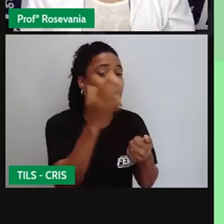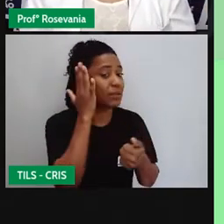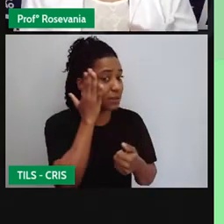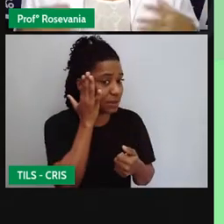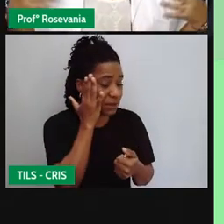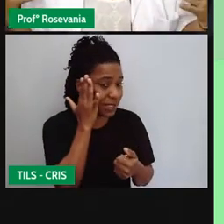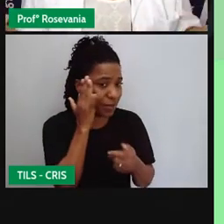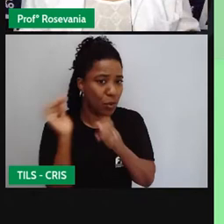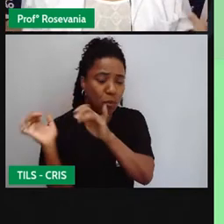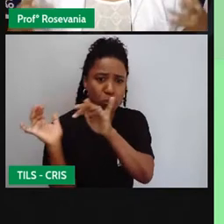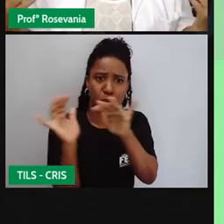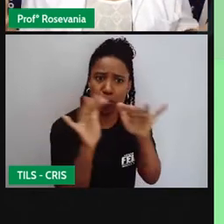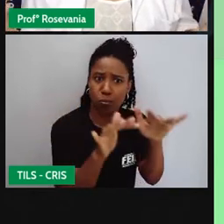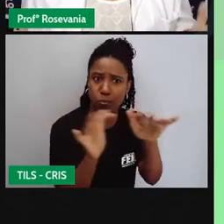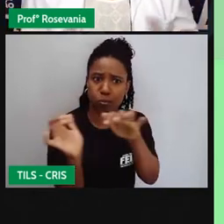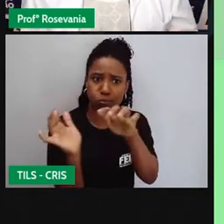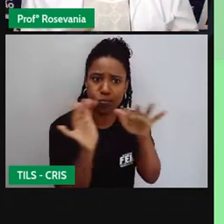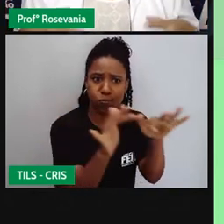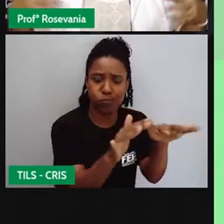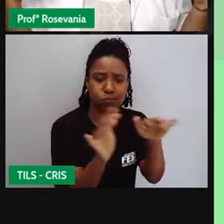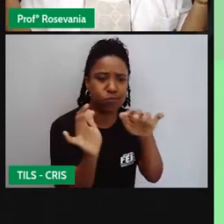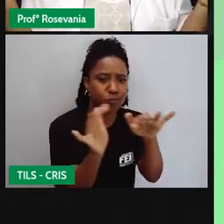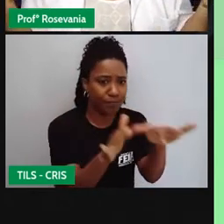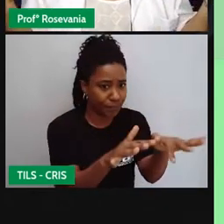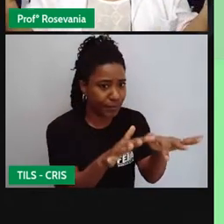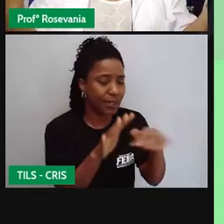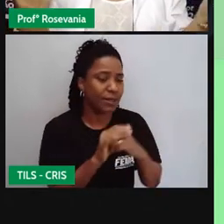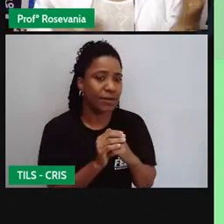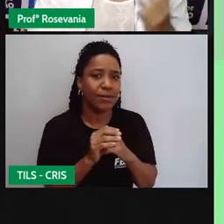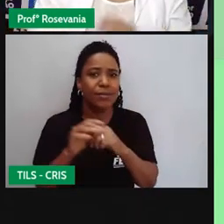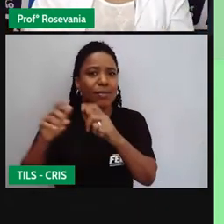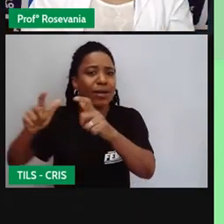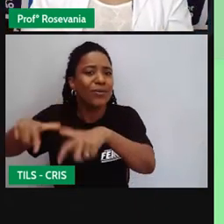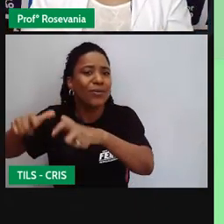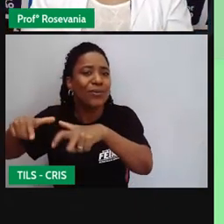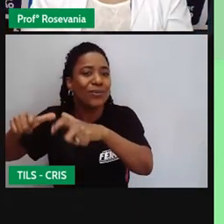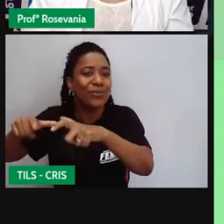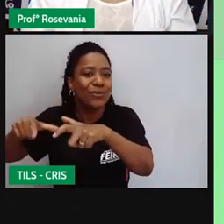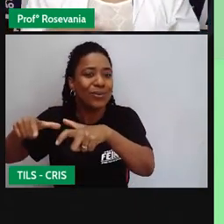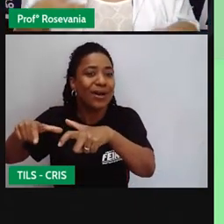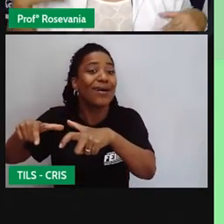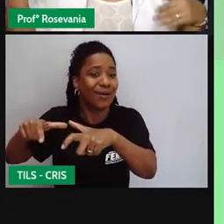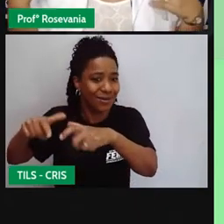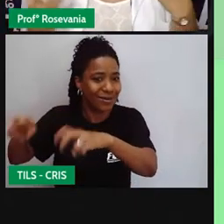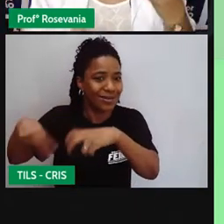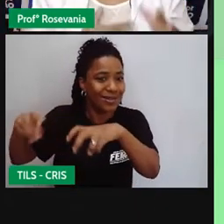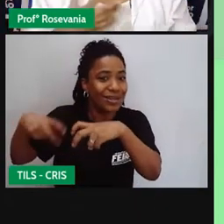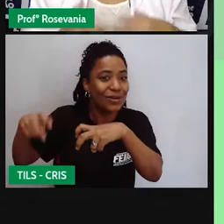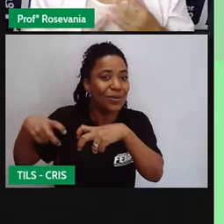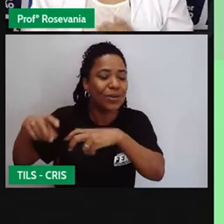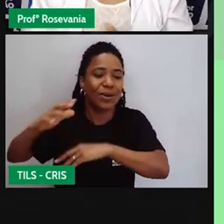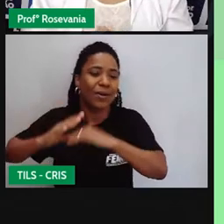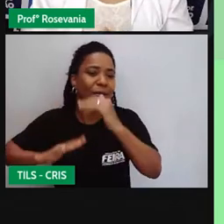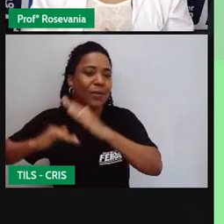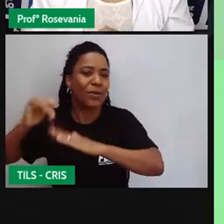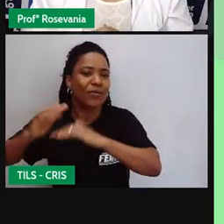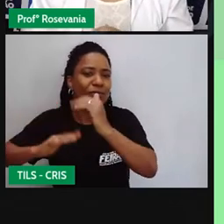na cidade. E aí, esse campo, ele foi sendo ocupado com outros profissionais, com outras